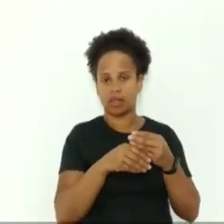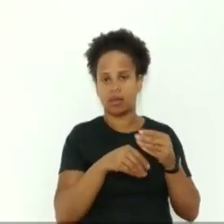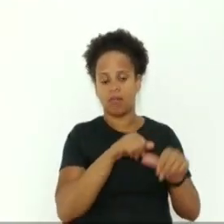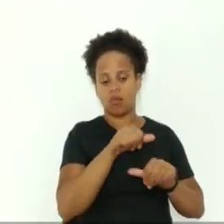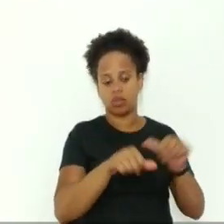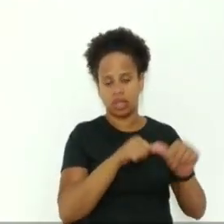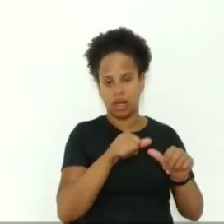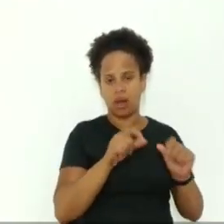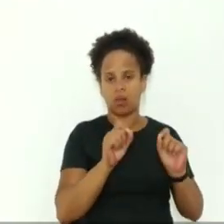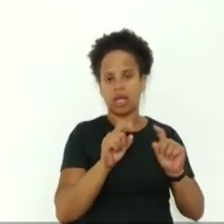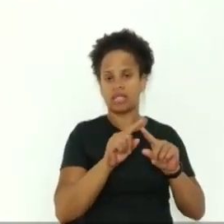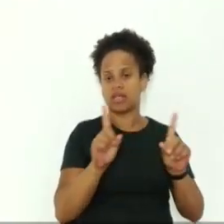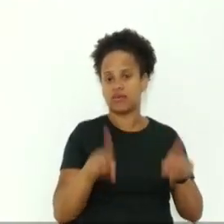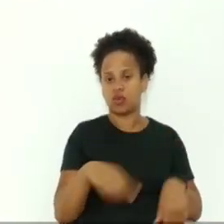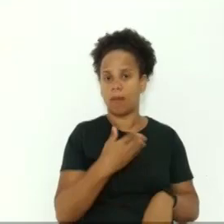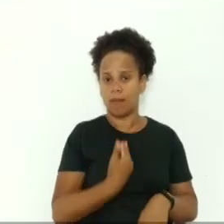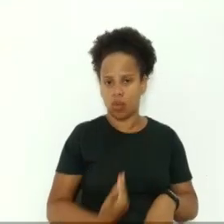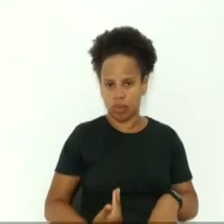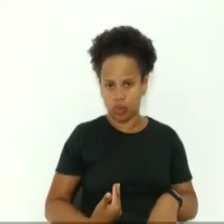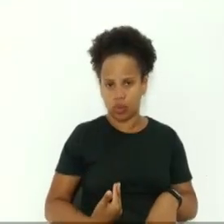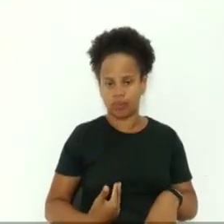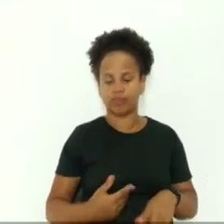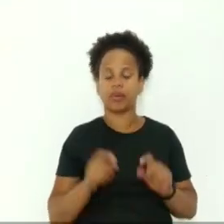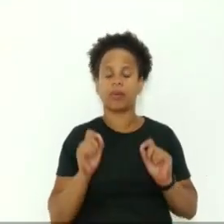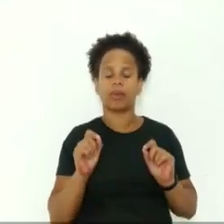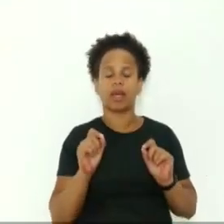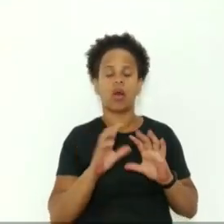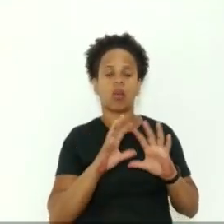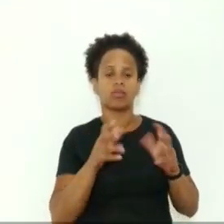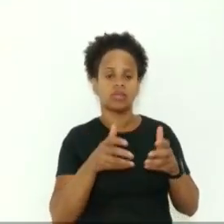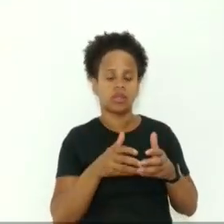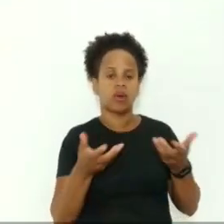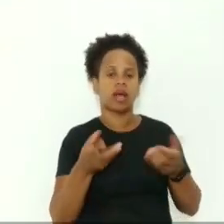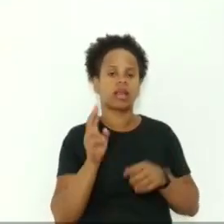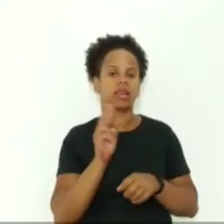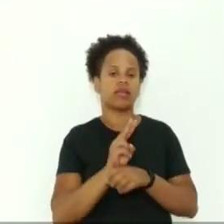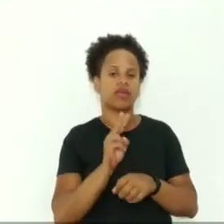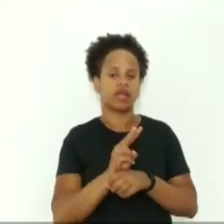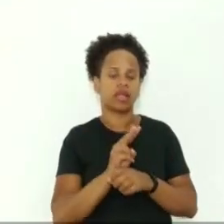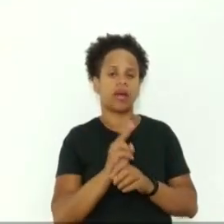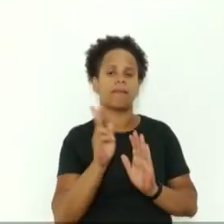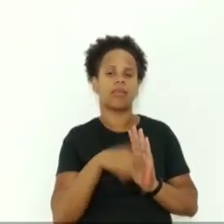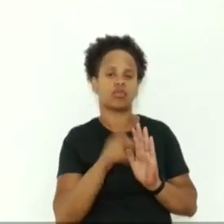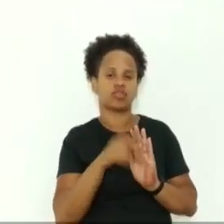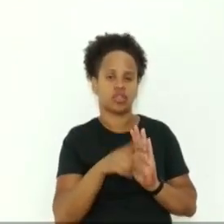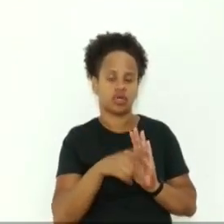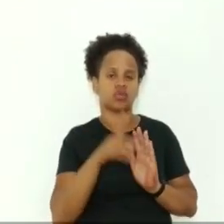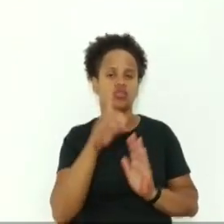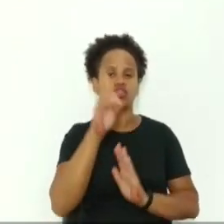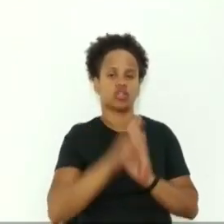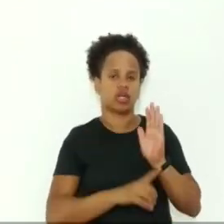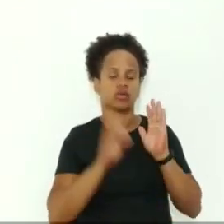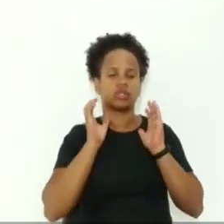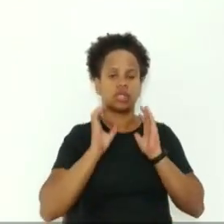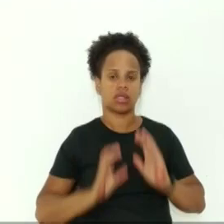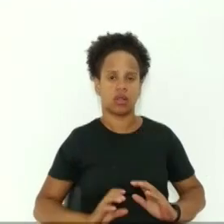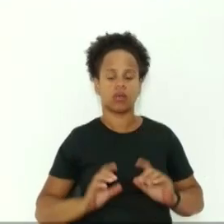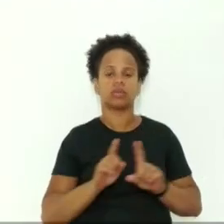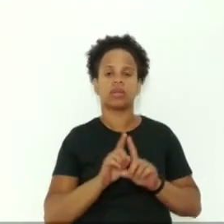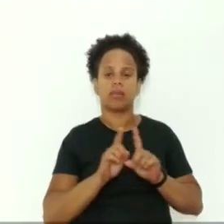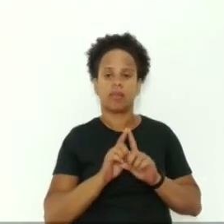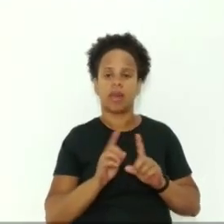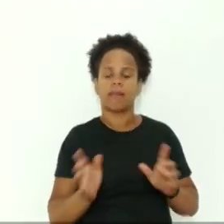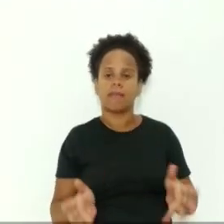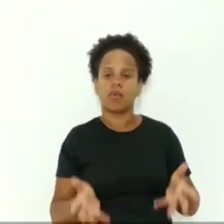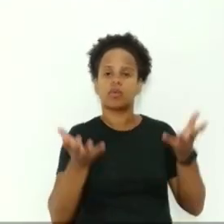público. Esta comissão prima por defender projetos que zelem pelos direitos dos cidadãos e promoção da dignidade da